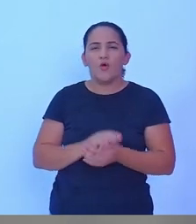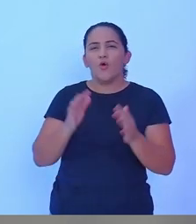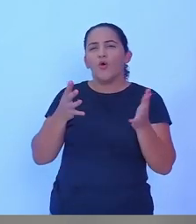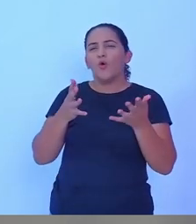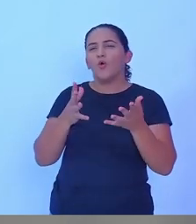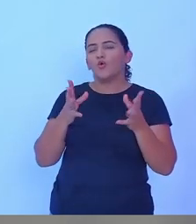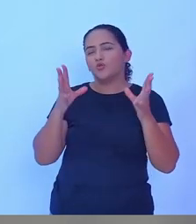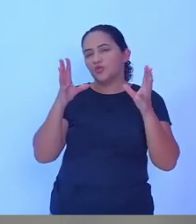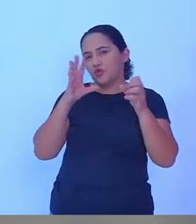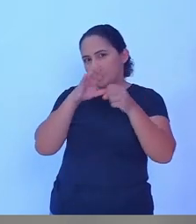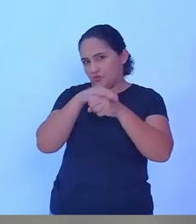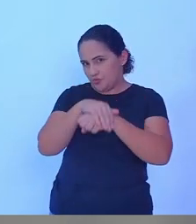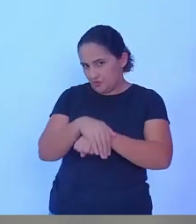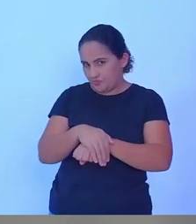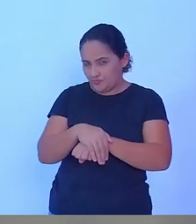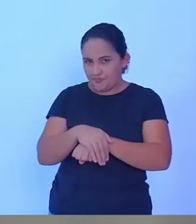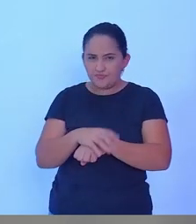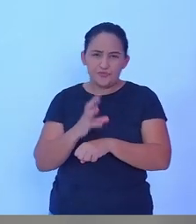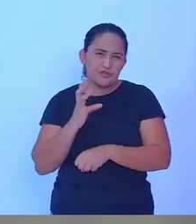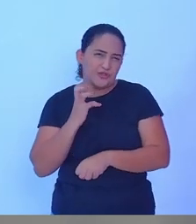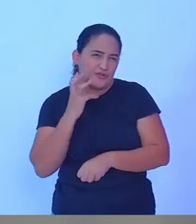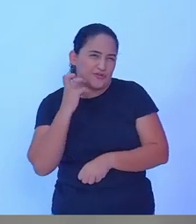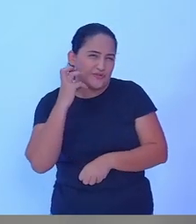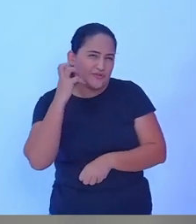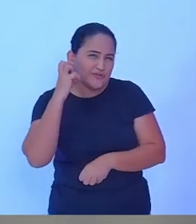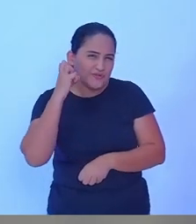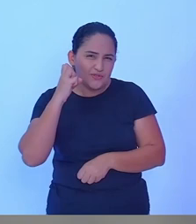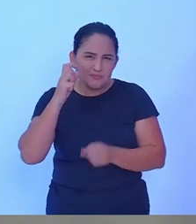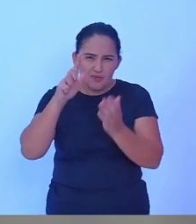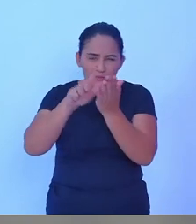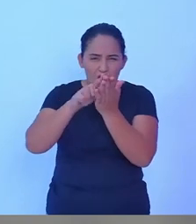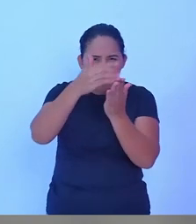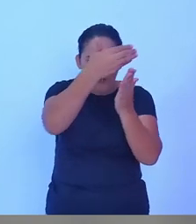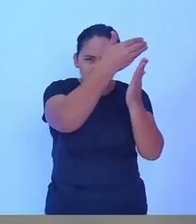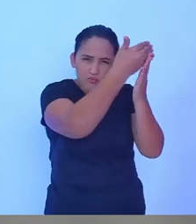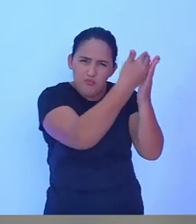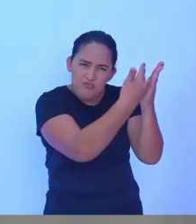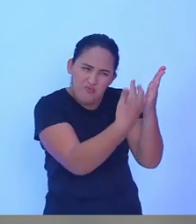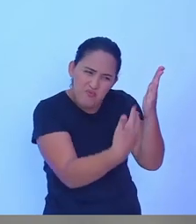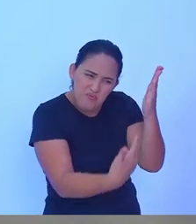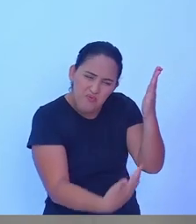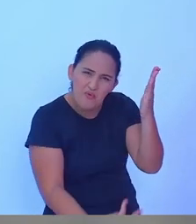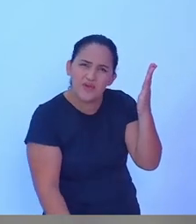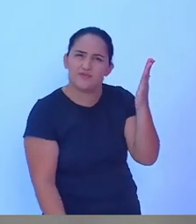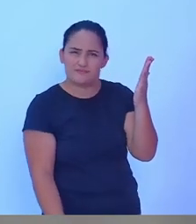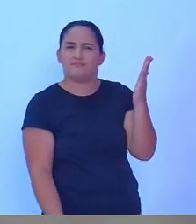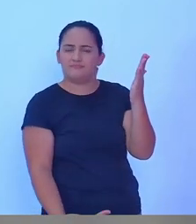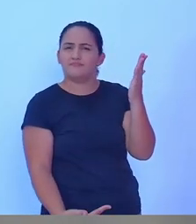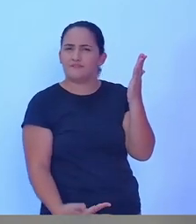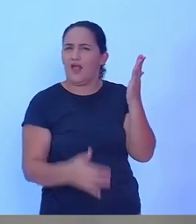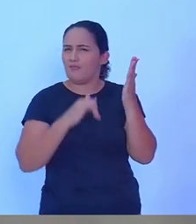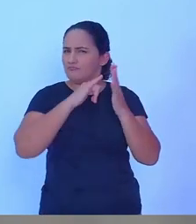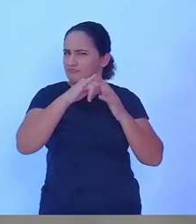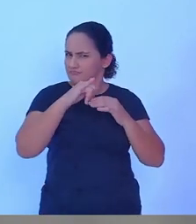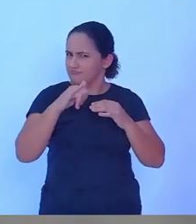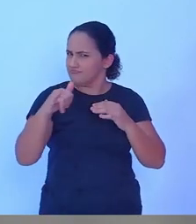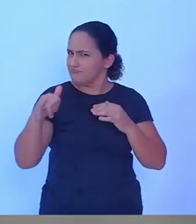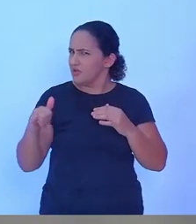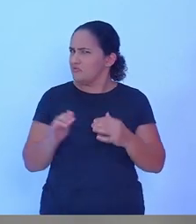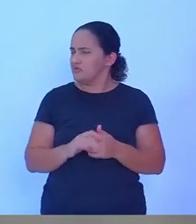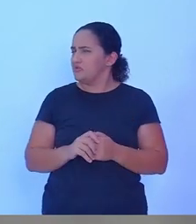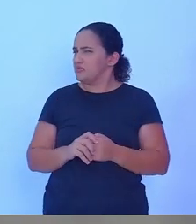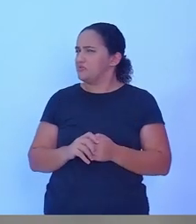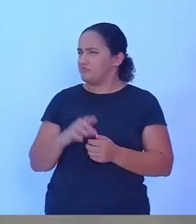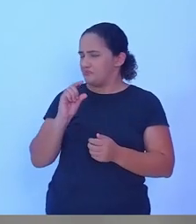é extensa. Eu só vou ler um texto aqui, dizendo, onde diz, venho informar